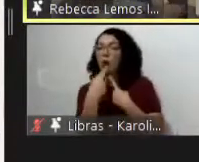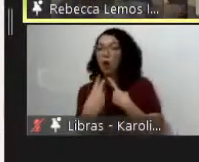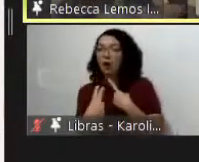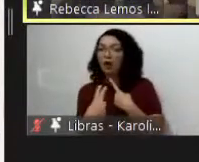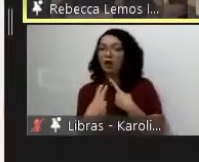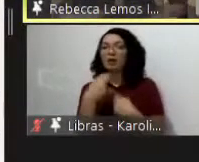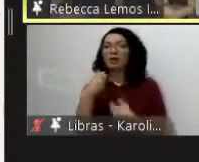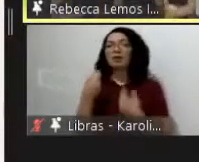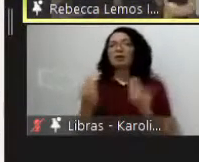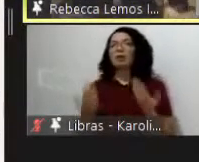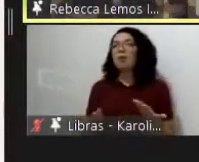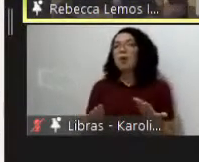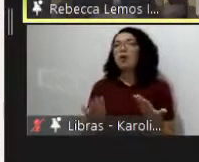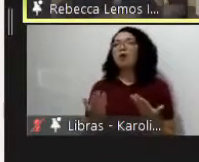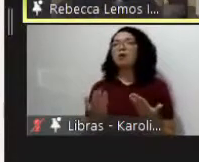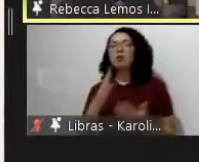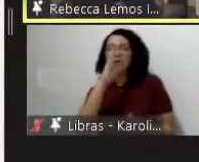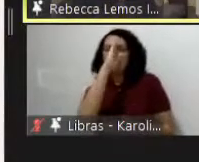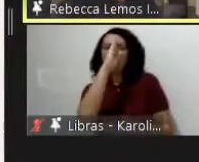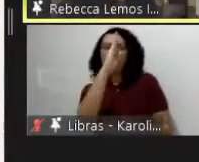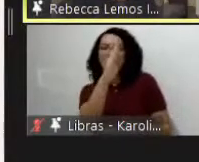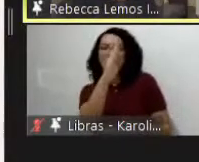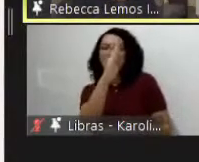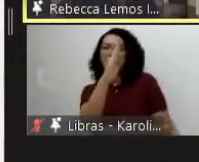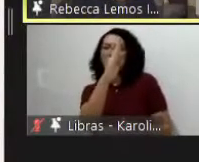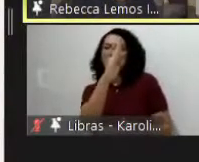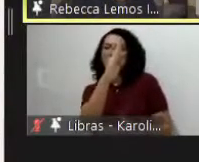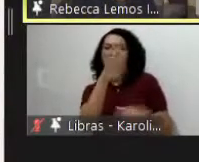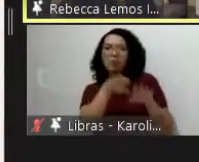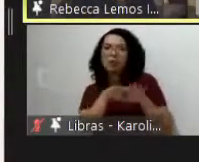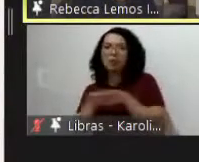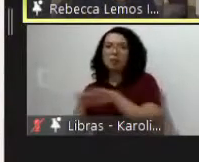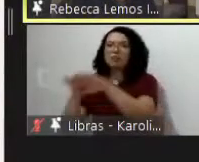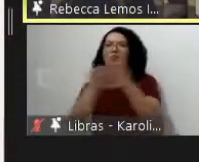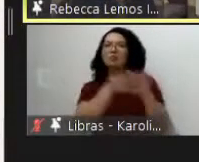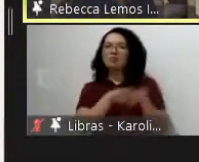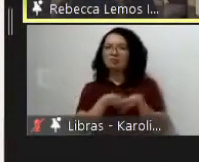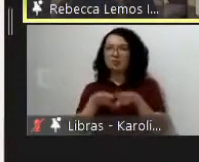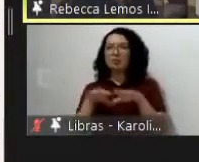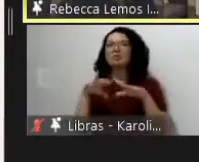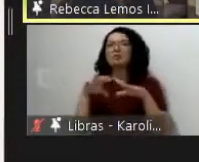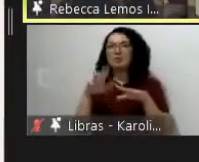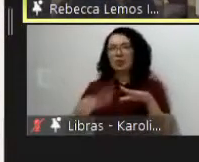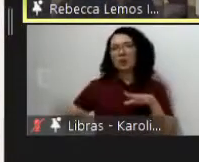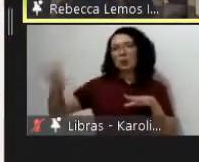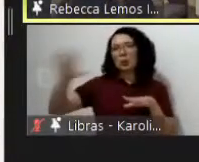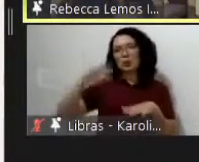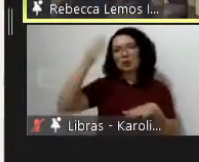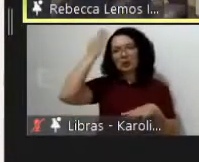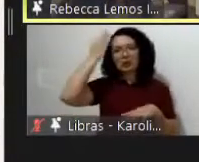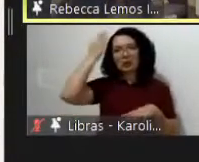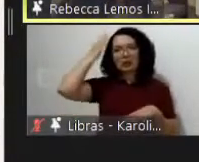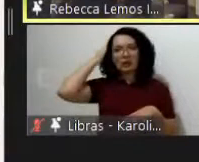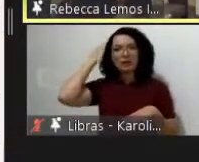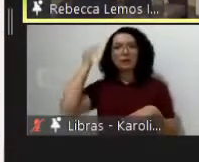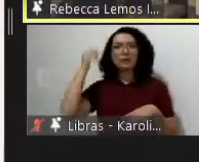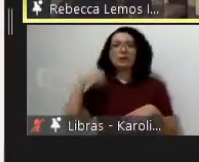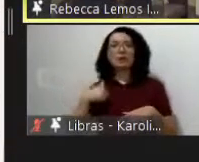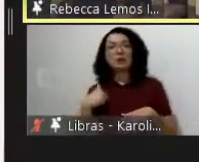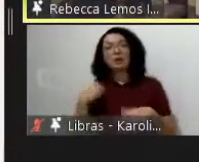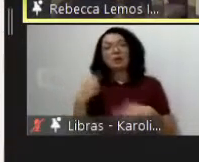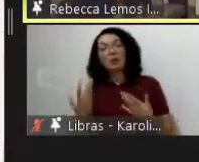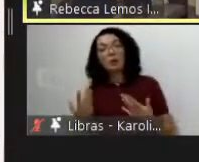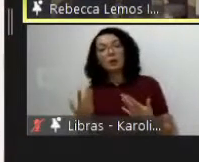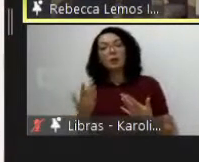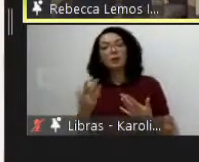se centralizando como língua hegemônica na academia e aí eu trago essa ideia que tem